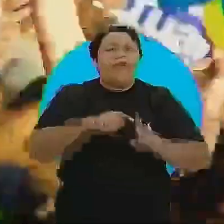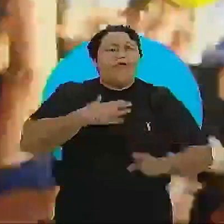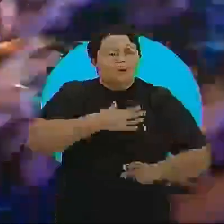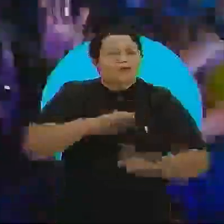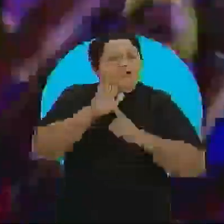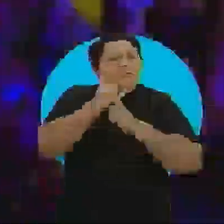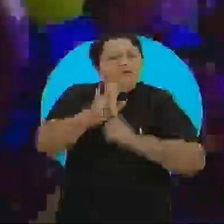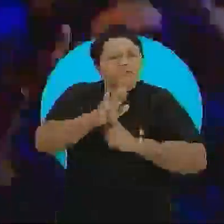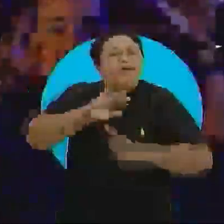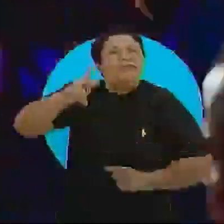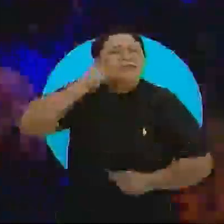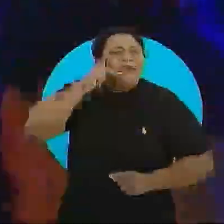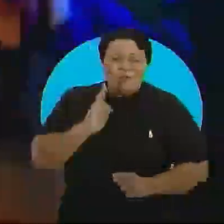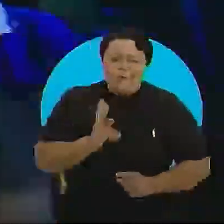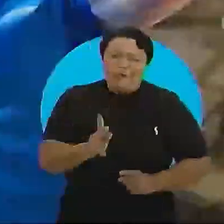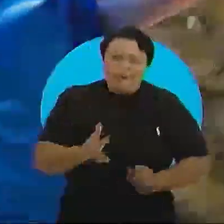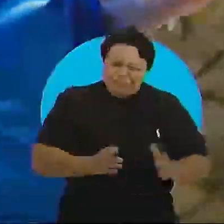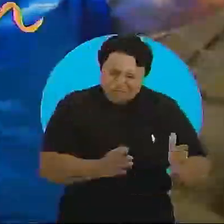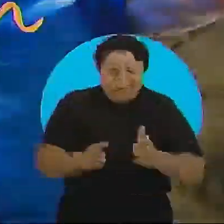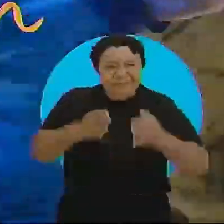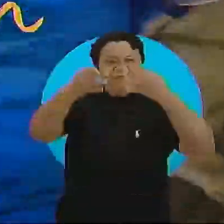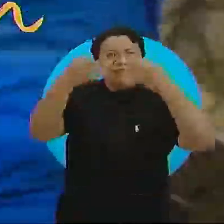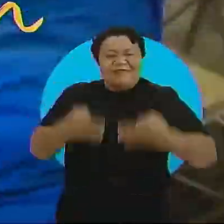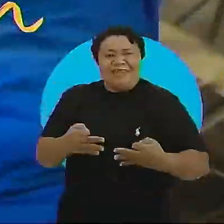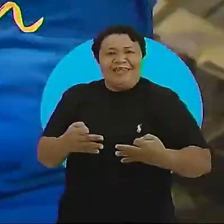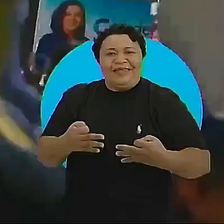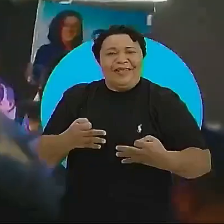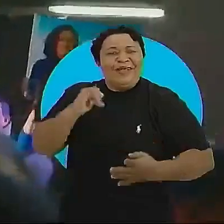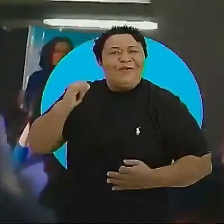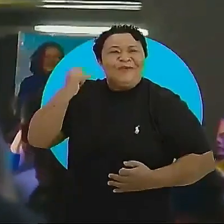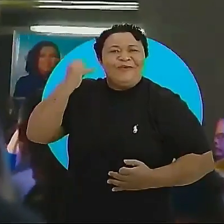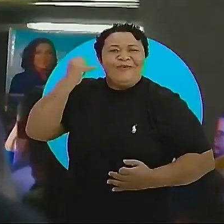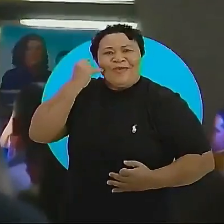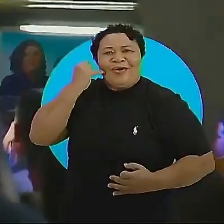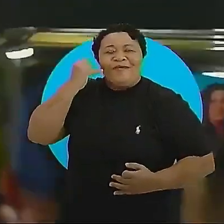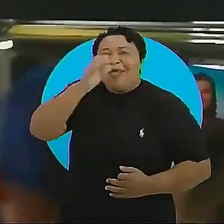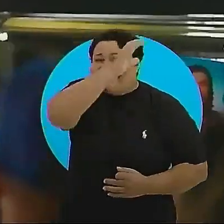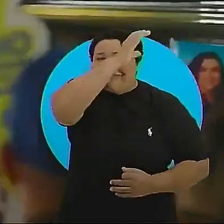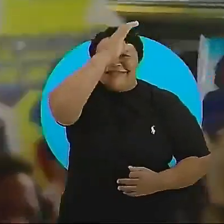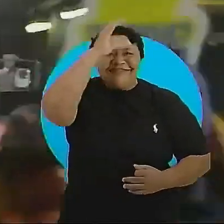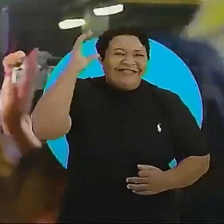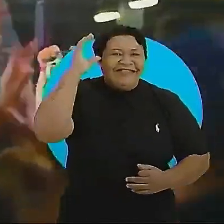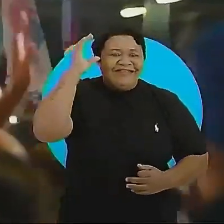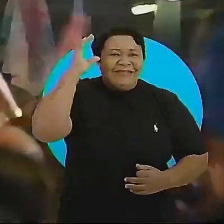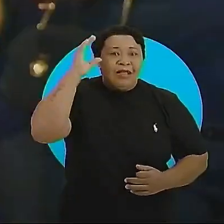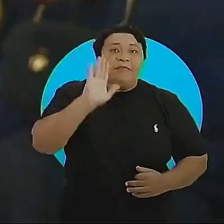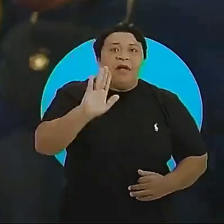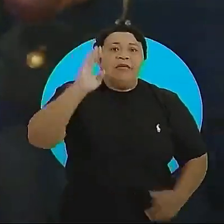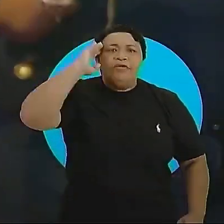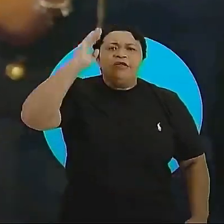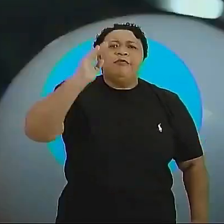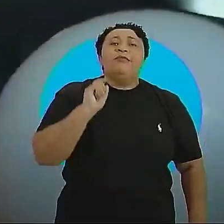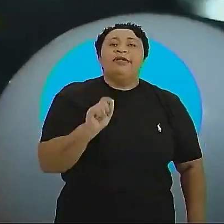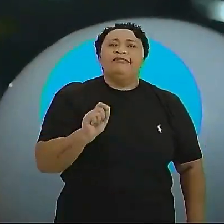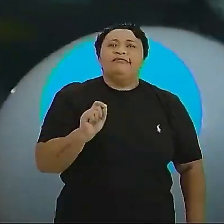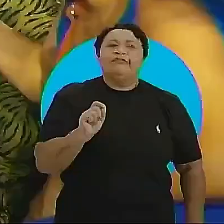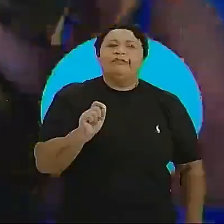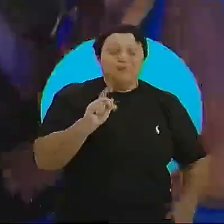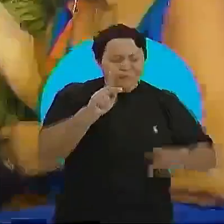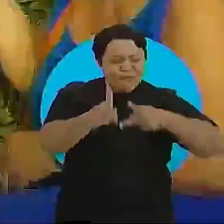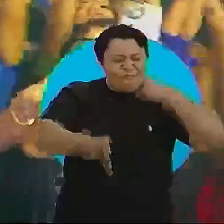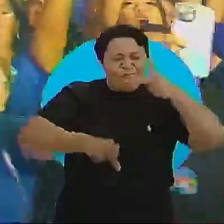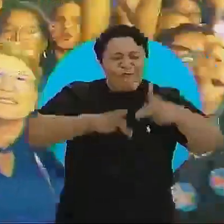mostrar que João Pessoa vai continuar no caminho certo, que é com João, é com Cícero, mas principalmente